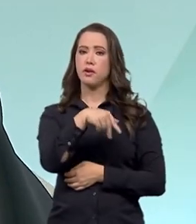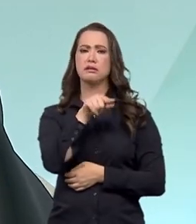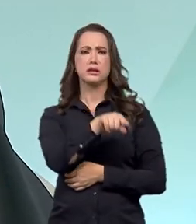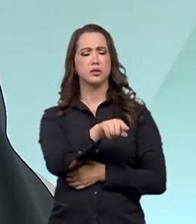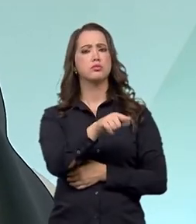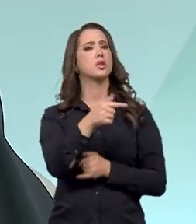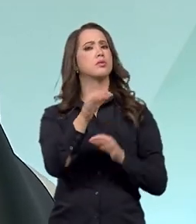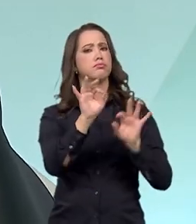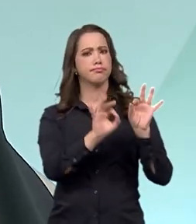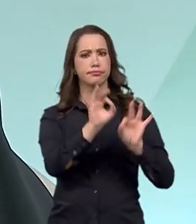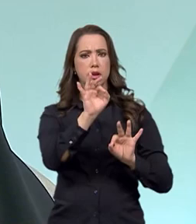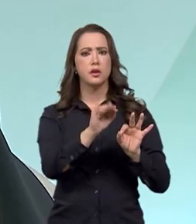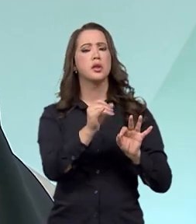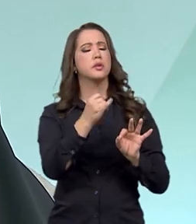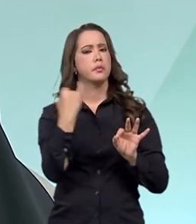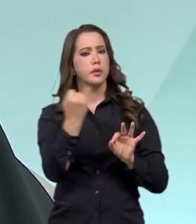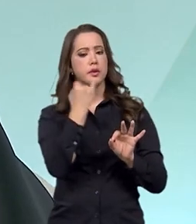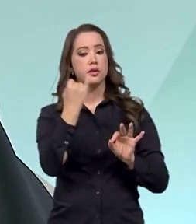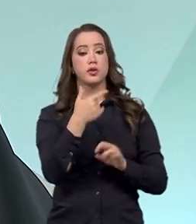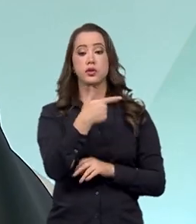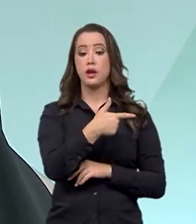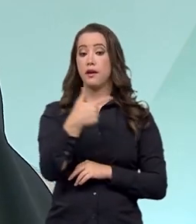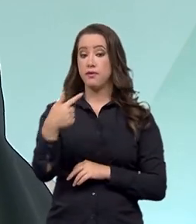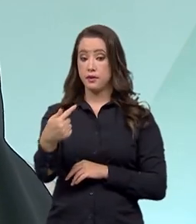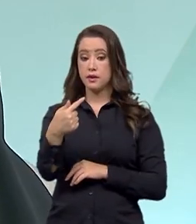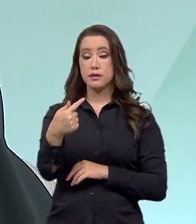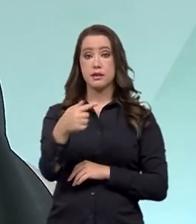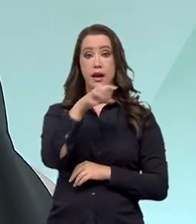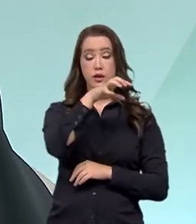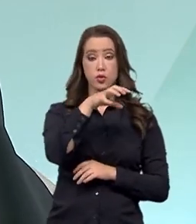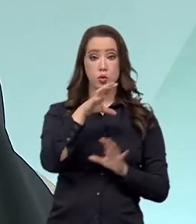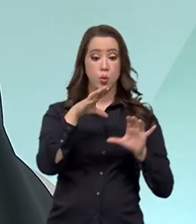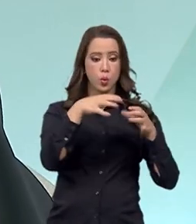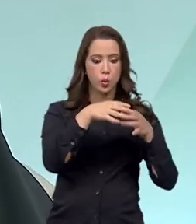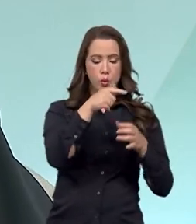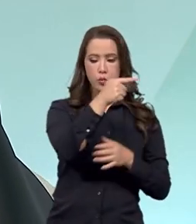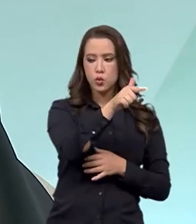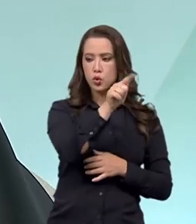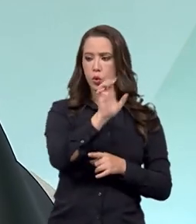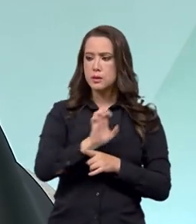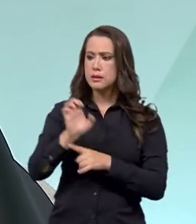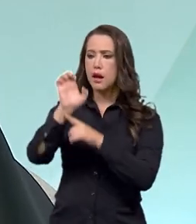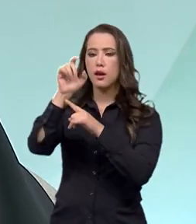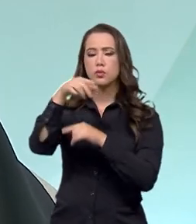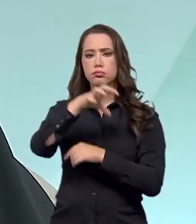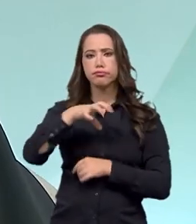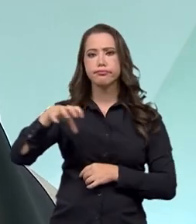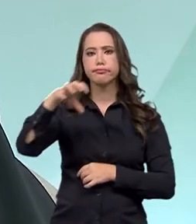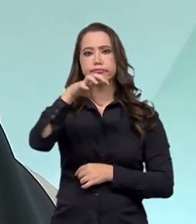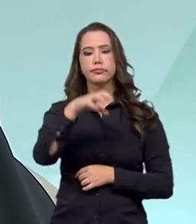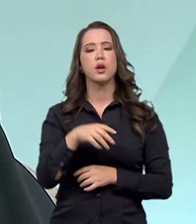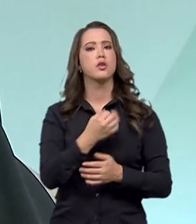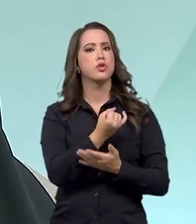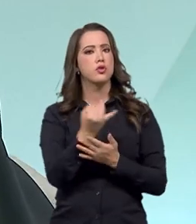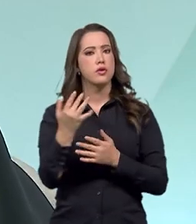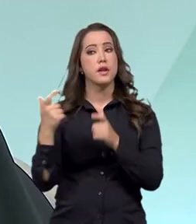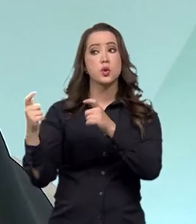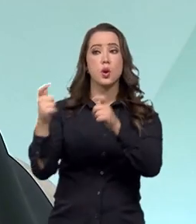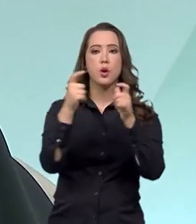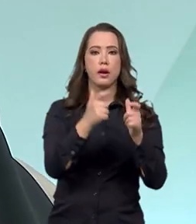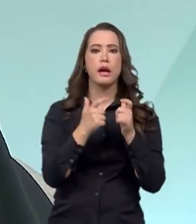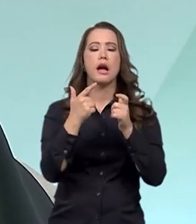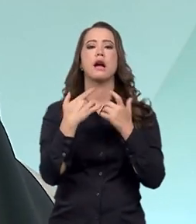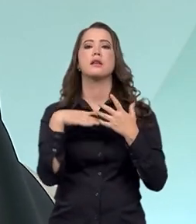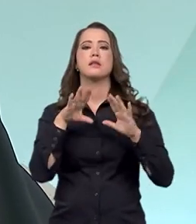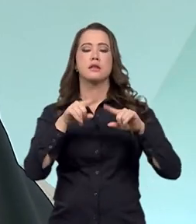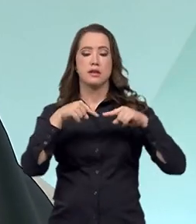IFAM tem 27 superintendências nas unidades da federação, 37 escritórios técnicos que ficam nos conjuntos urbanos, os